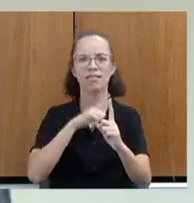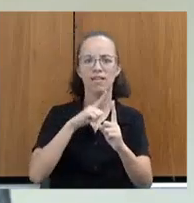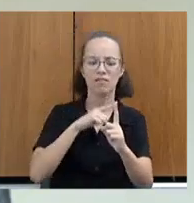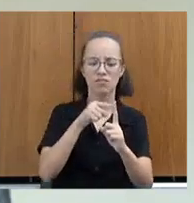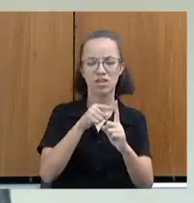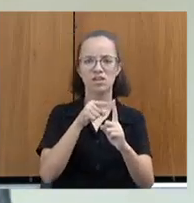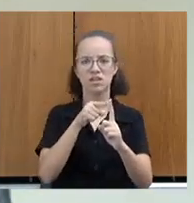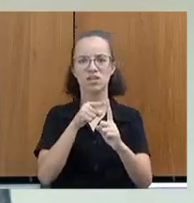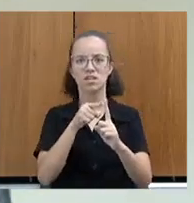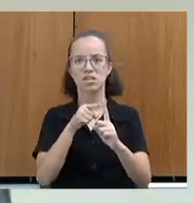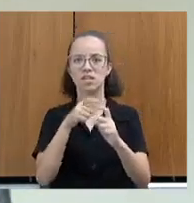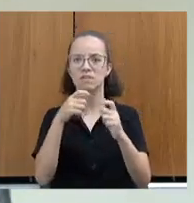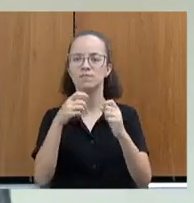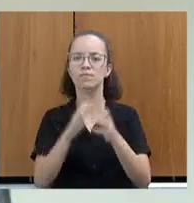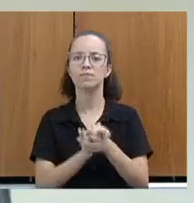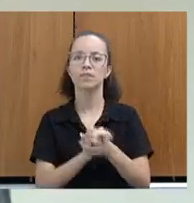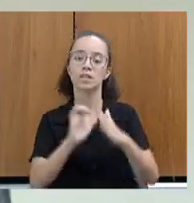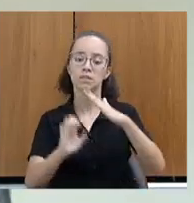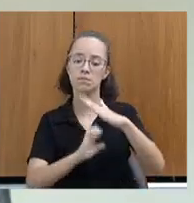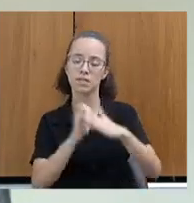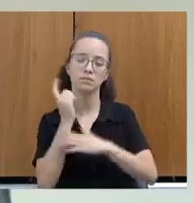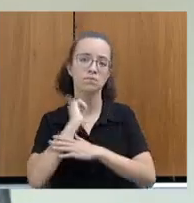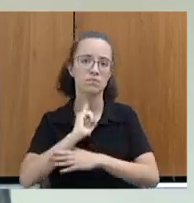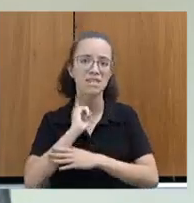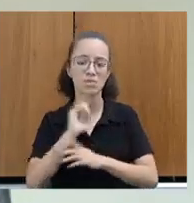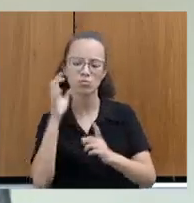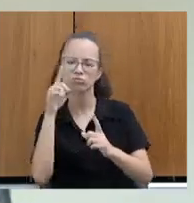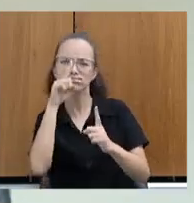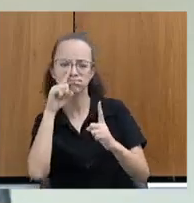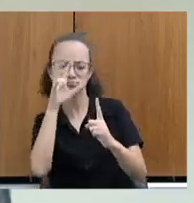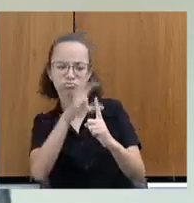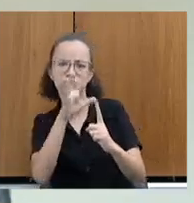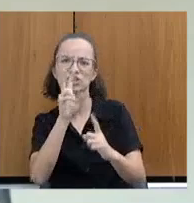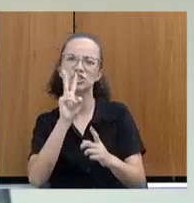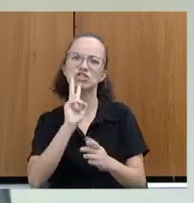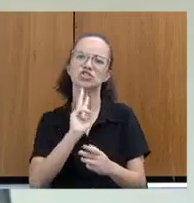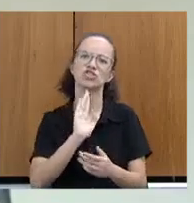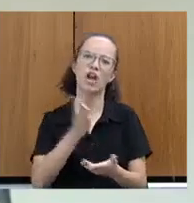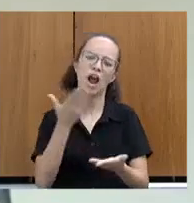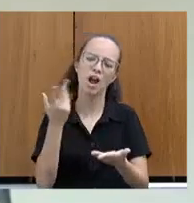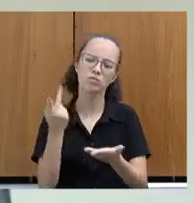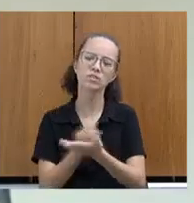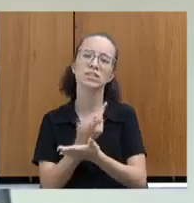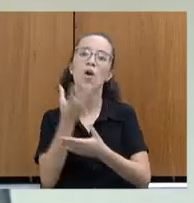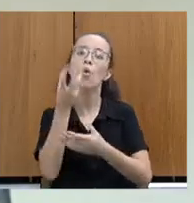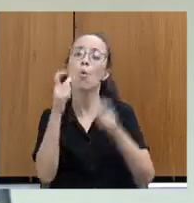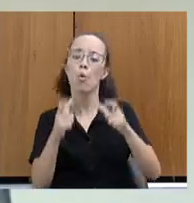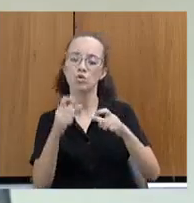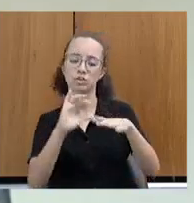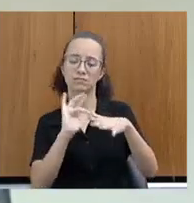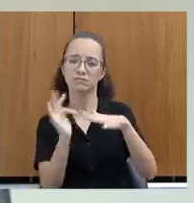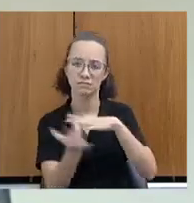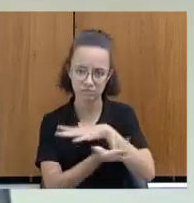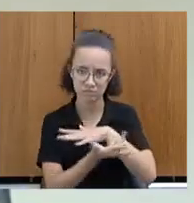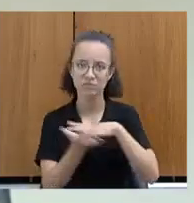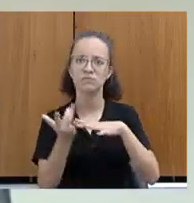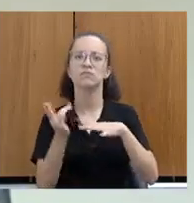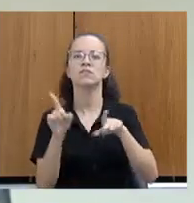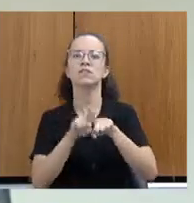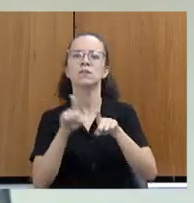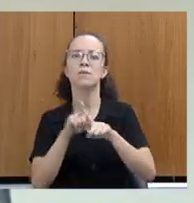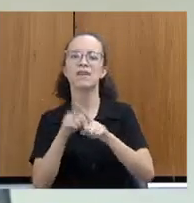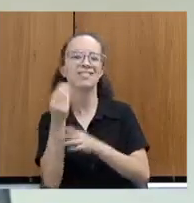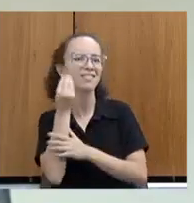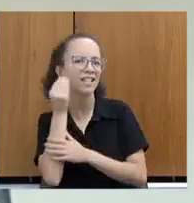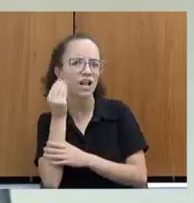foi amplamente divulgado pela imprensa mineira. E essas ameaças já vinham ocorrendo pelas redes sociais, além de tentativas de agressão em